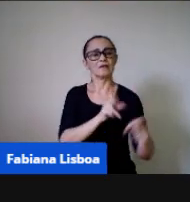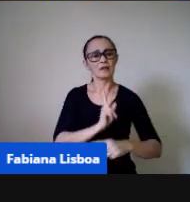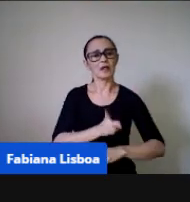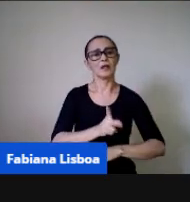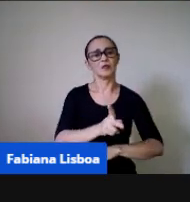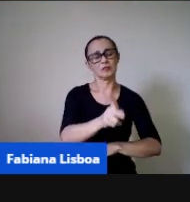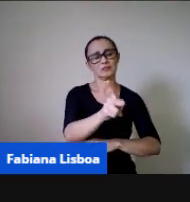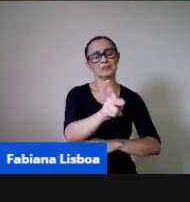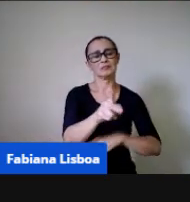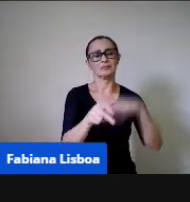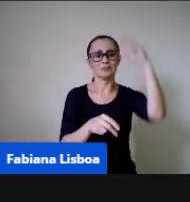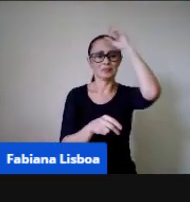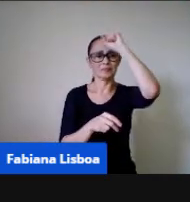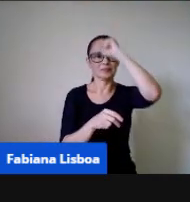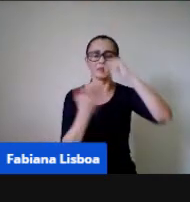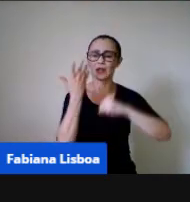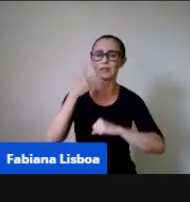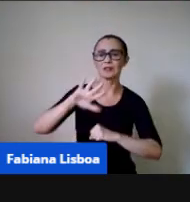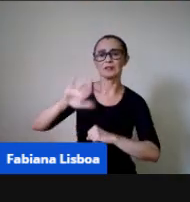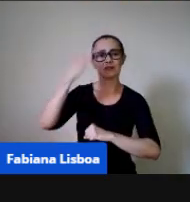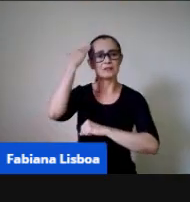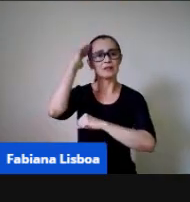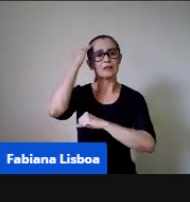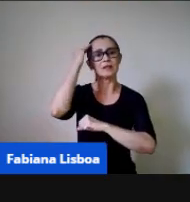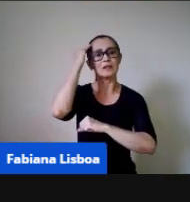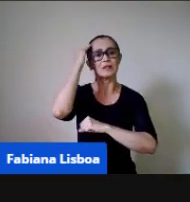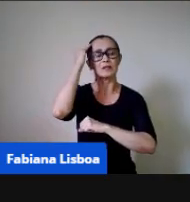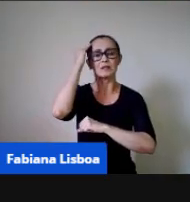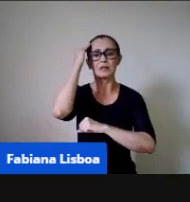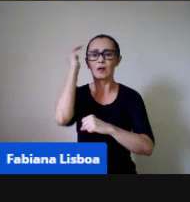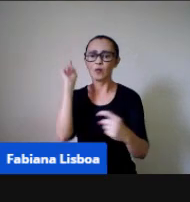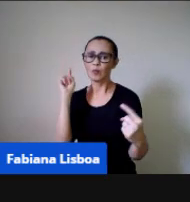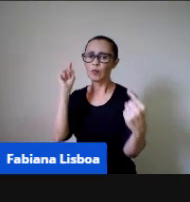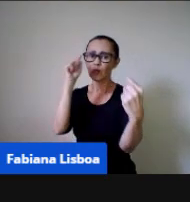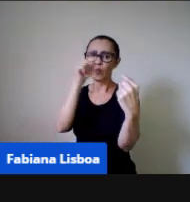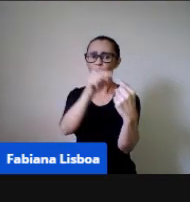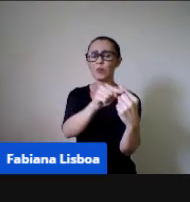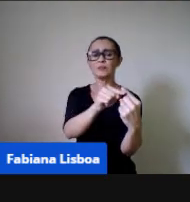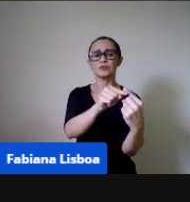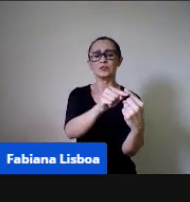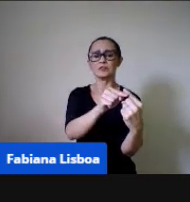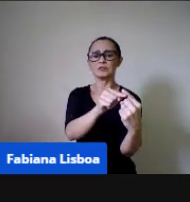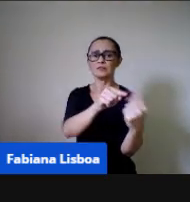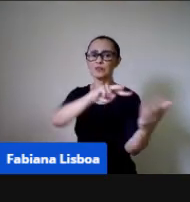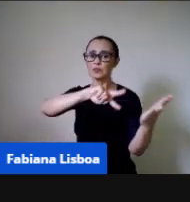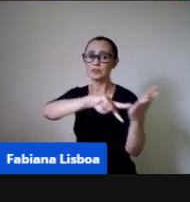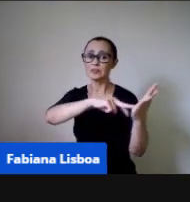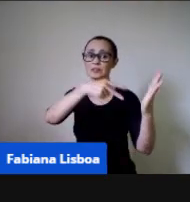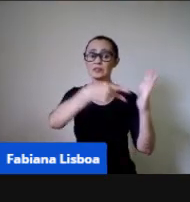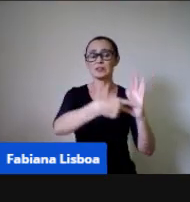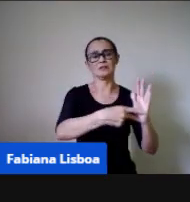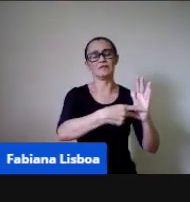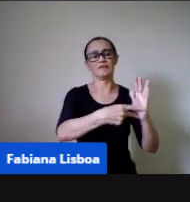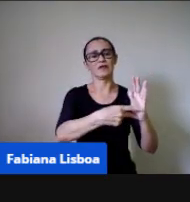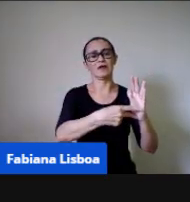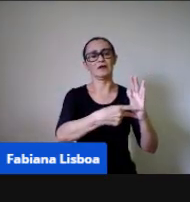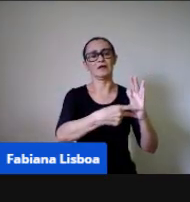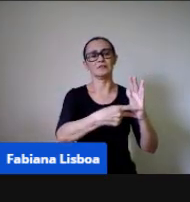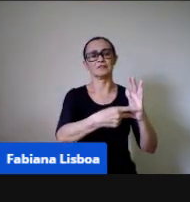para que a criança compreenda, então, o sentido e o significado daquilo, que ela consiga fazer